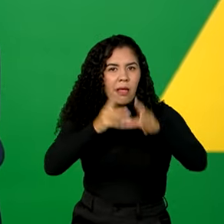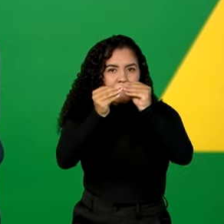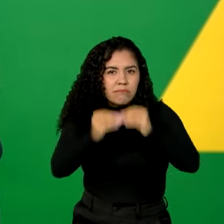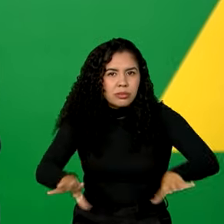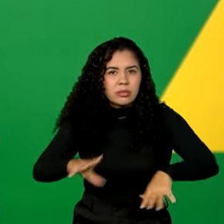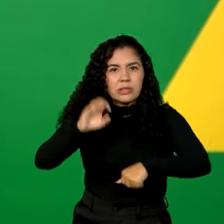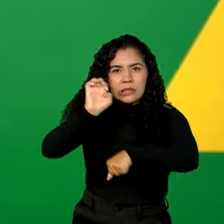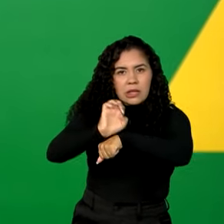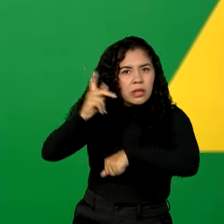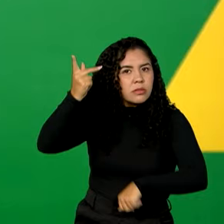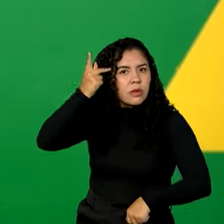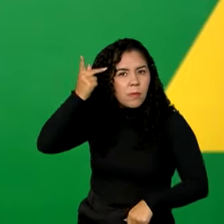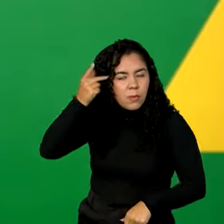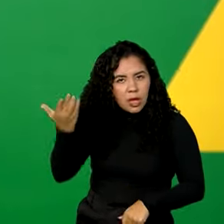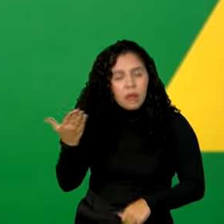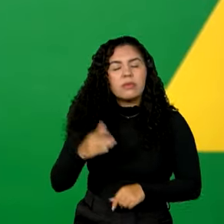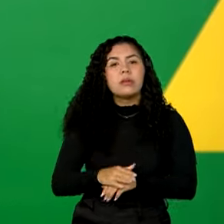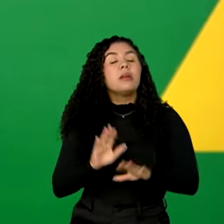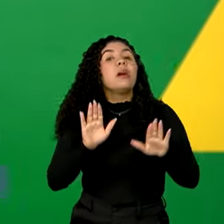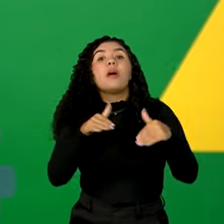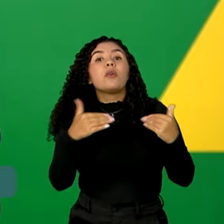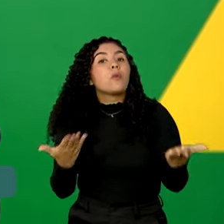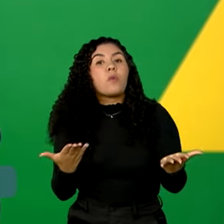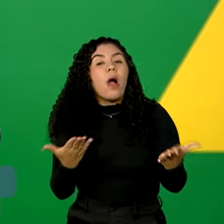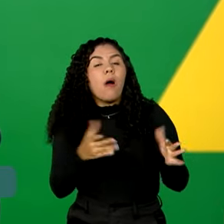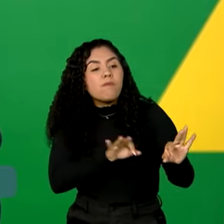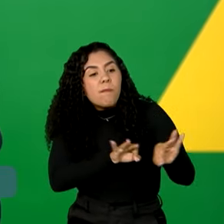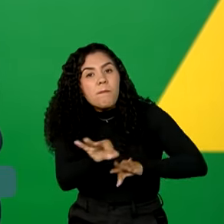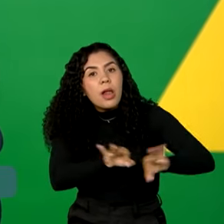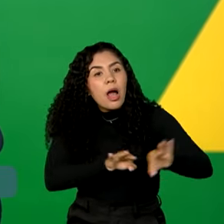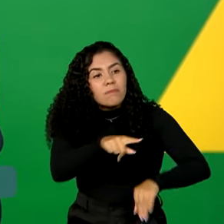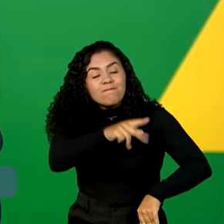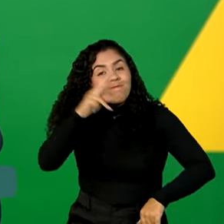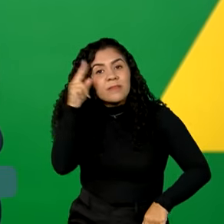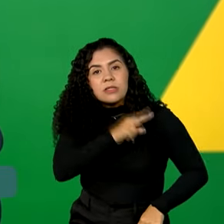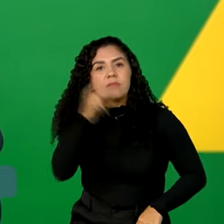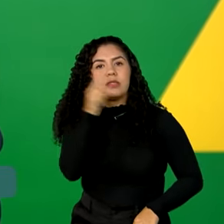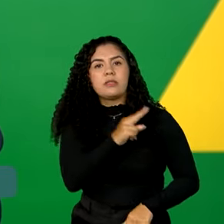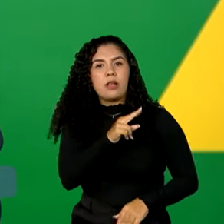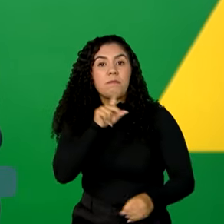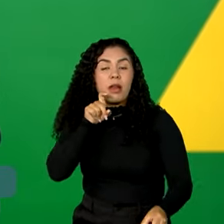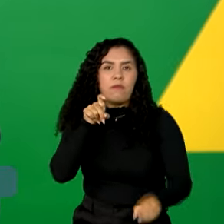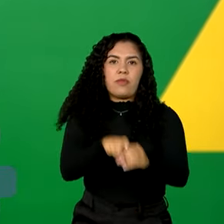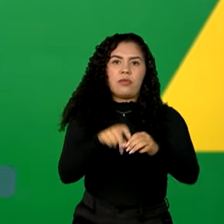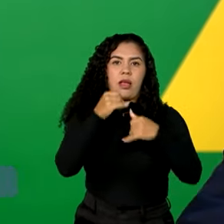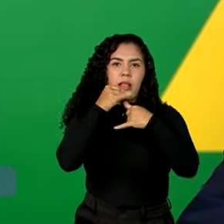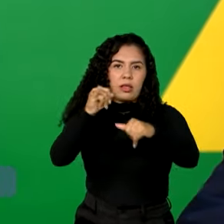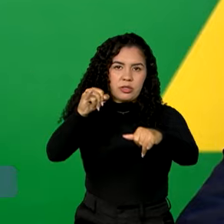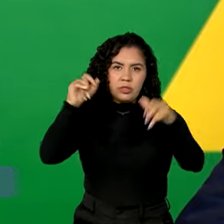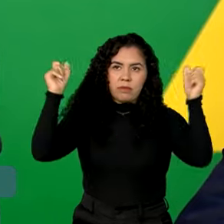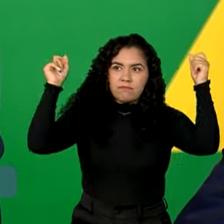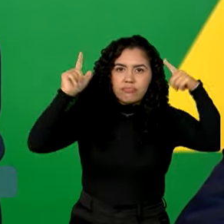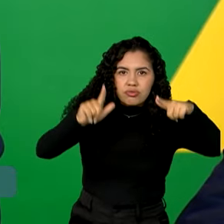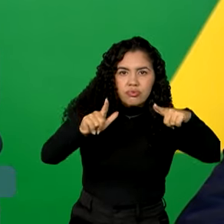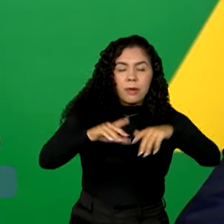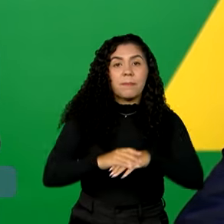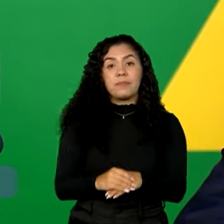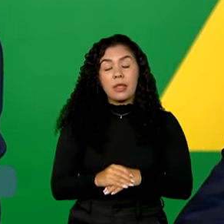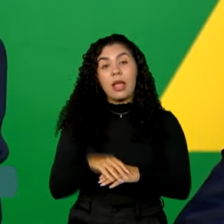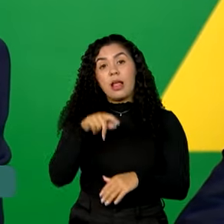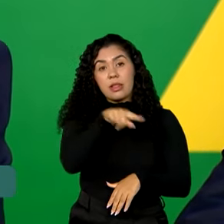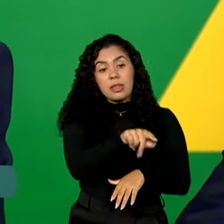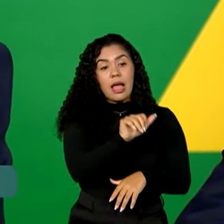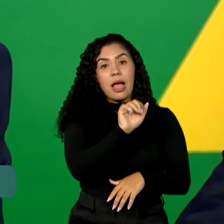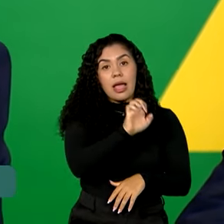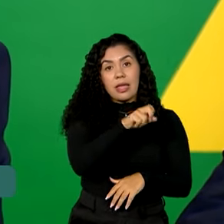Paulo e qual é o seu plano emergencial de restabelecimento da energia elétrica. Além da Enel, nós